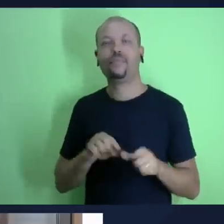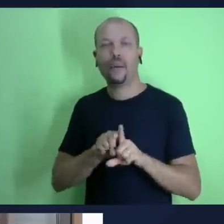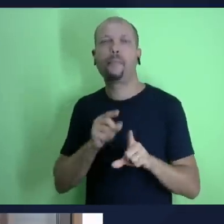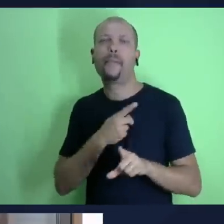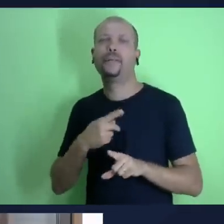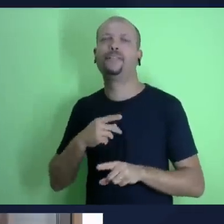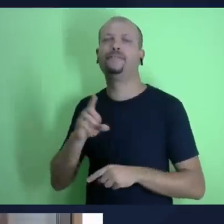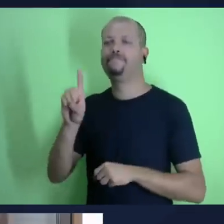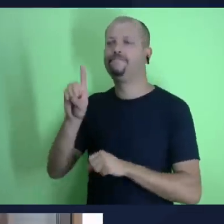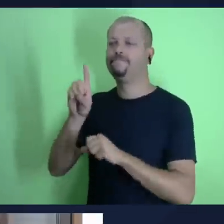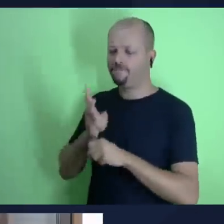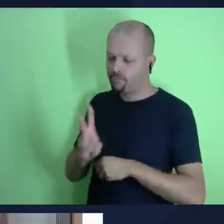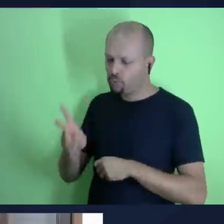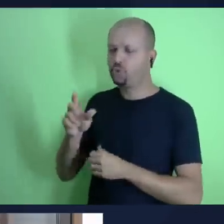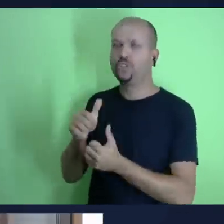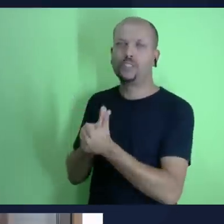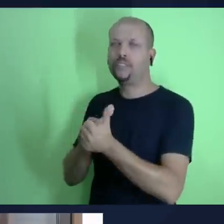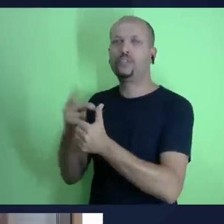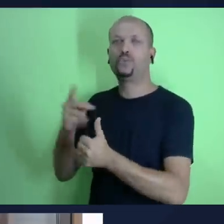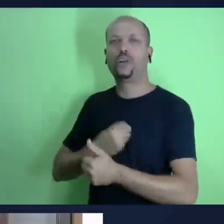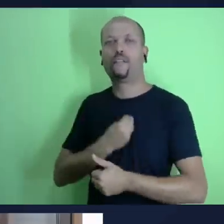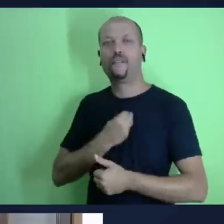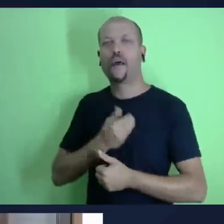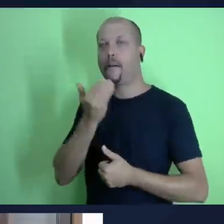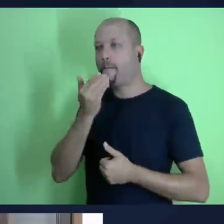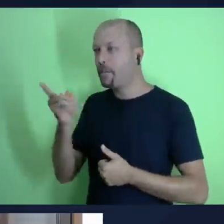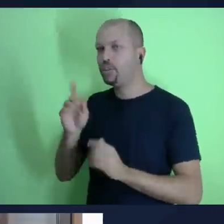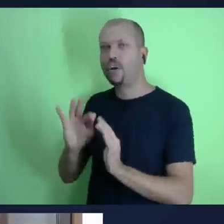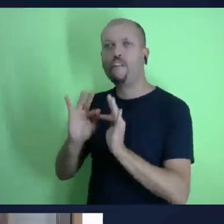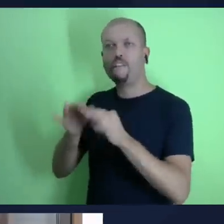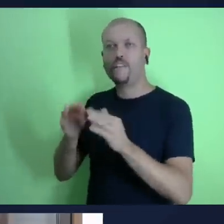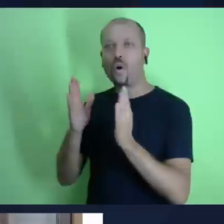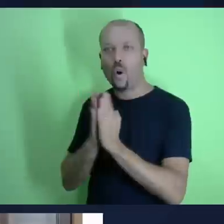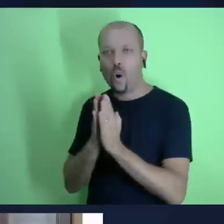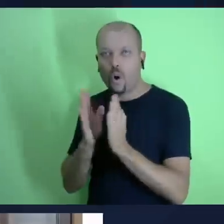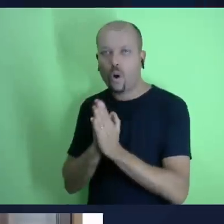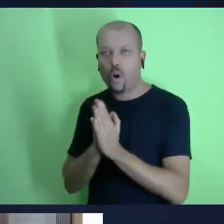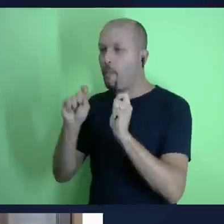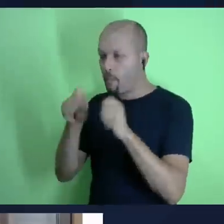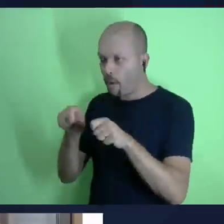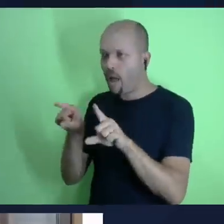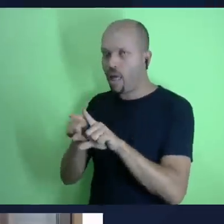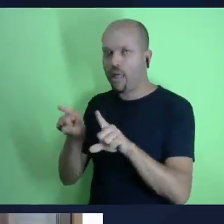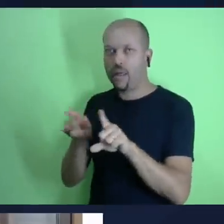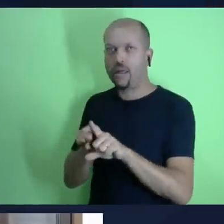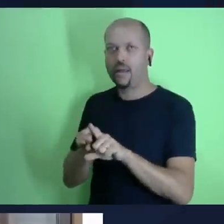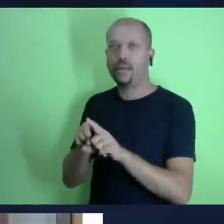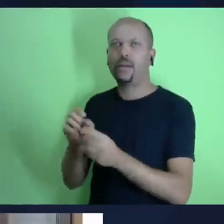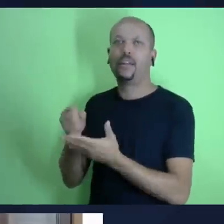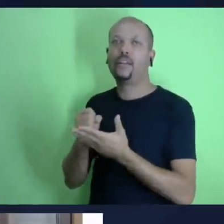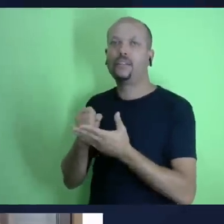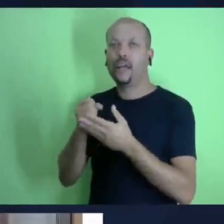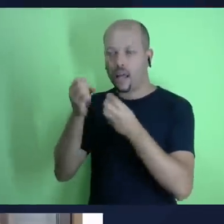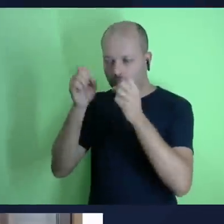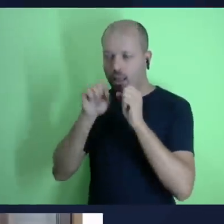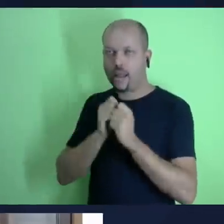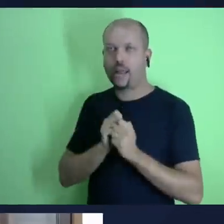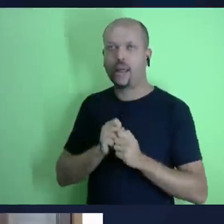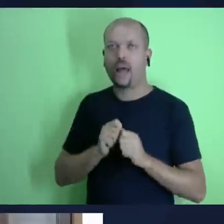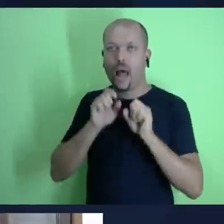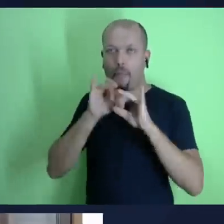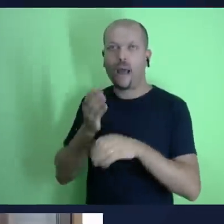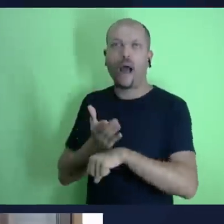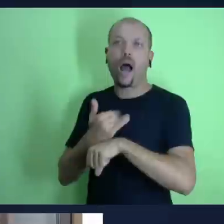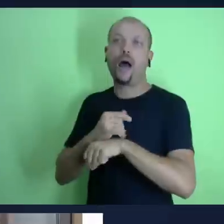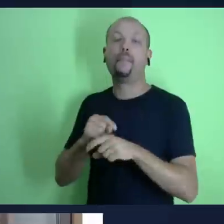lembrar aos nossos amigos que nós temos uma novidade ao final pastor deste trimestre em parceria com a